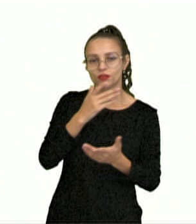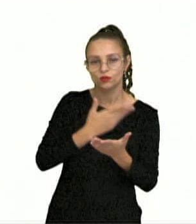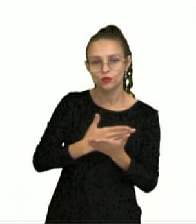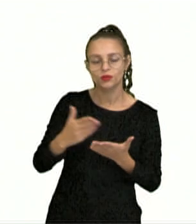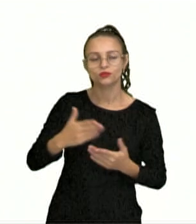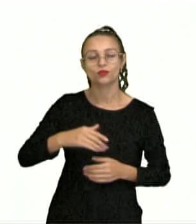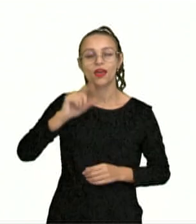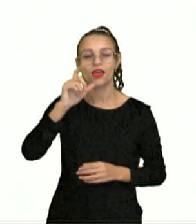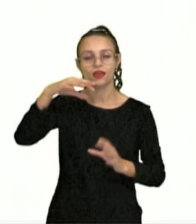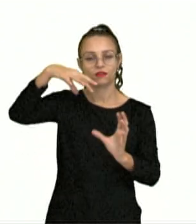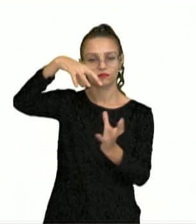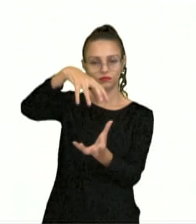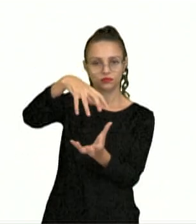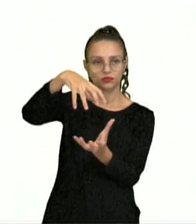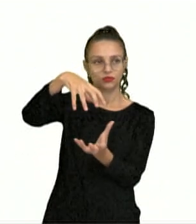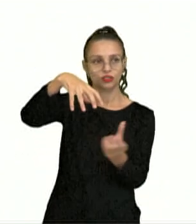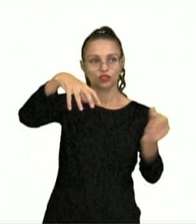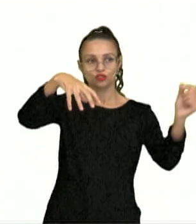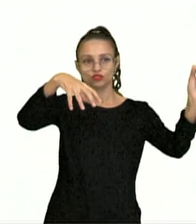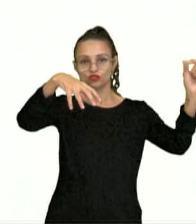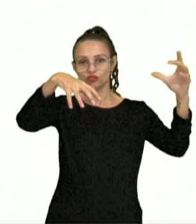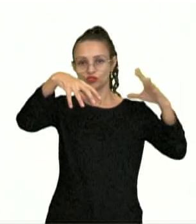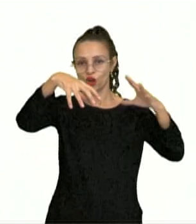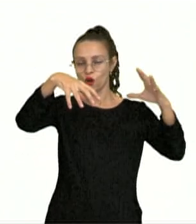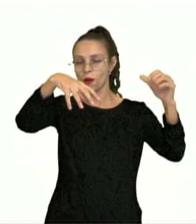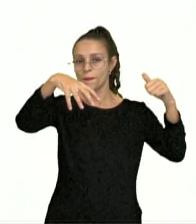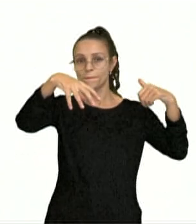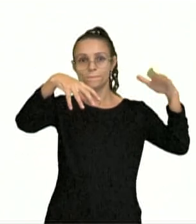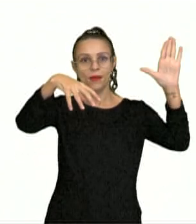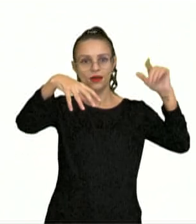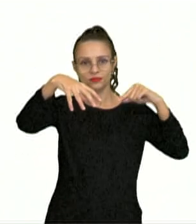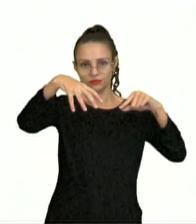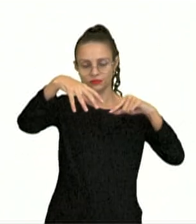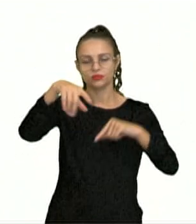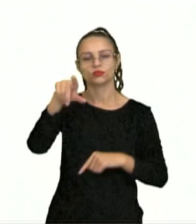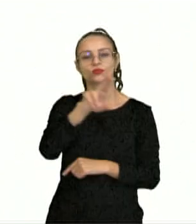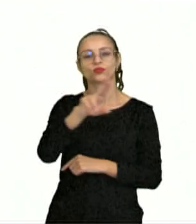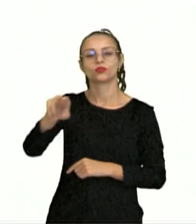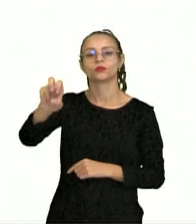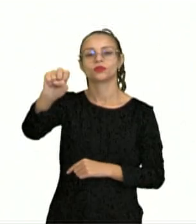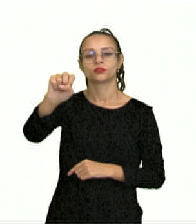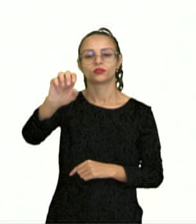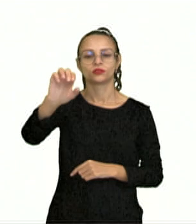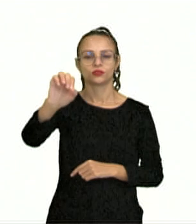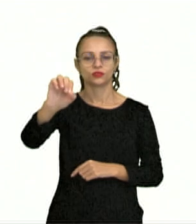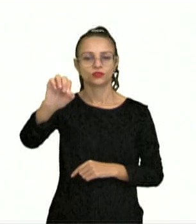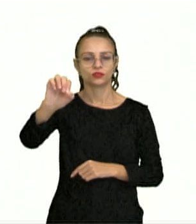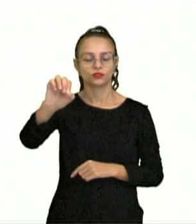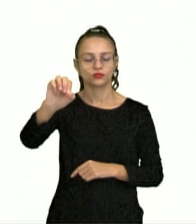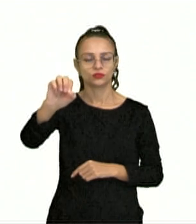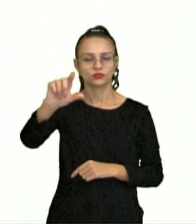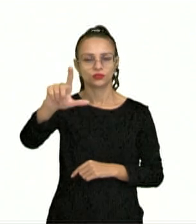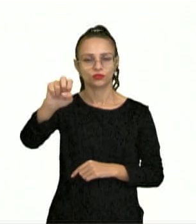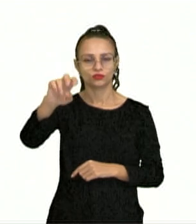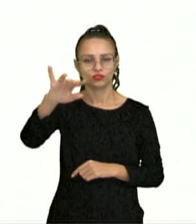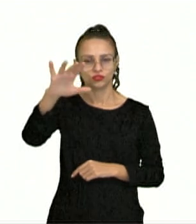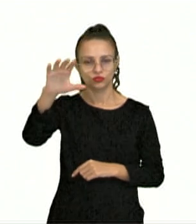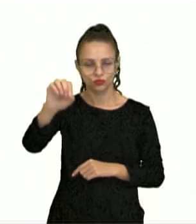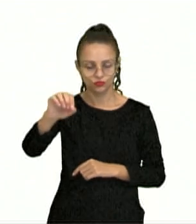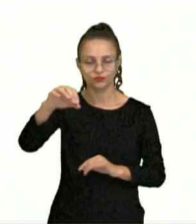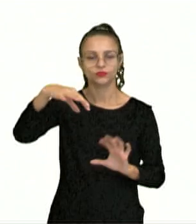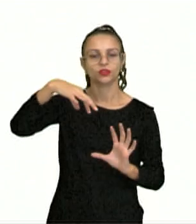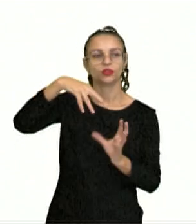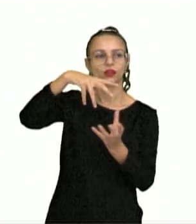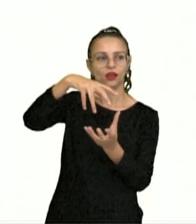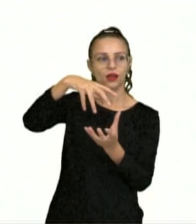iluminação aqui desta parte pelo Sol, eu chamo de solstício de verão. A maior aqui, a menor no caso, eu chamo